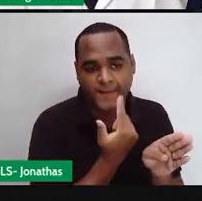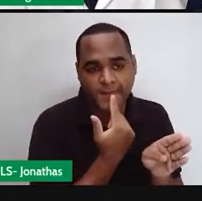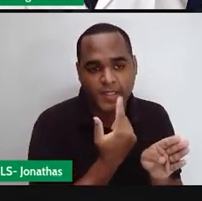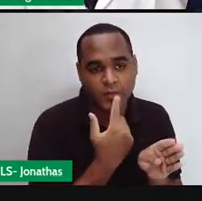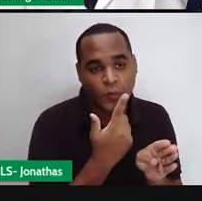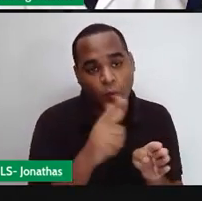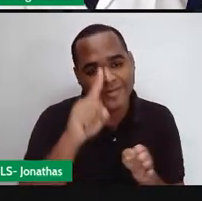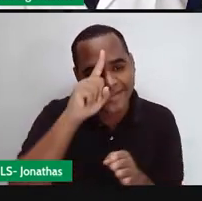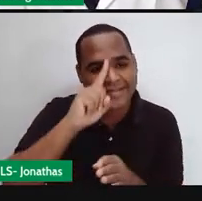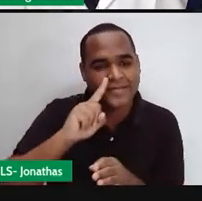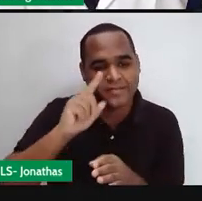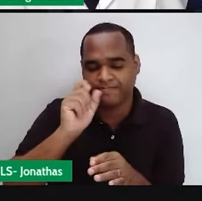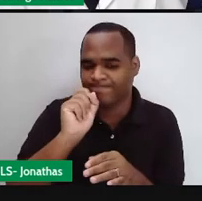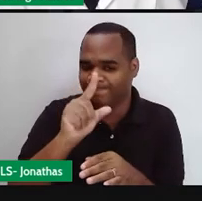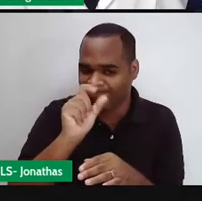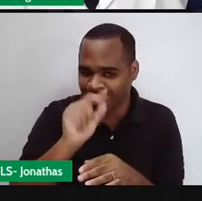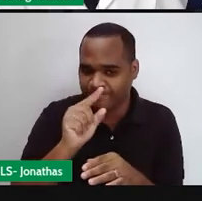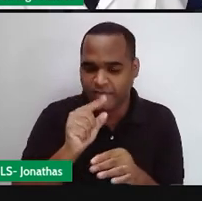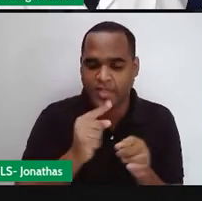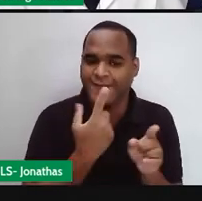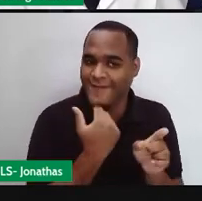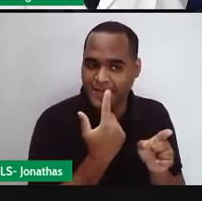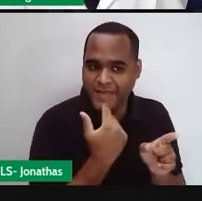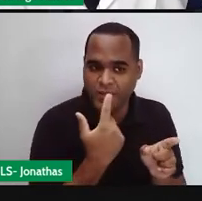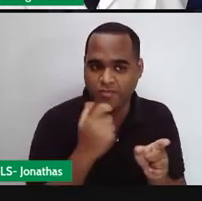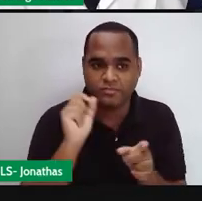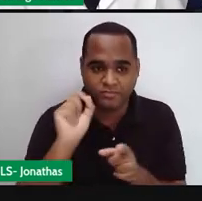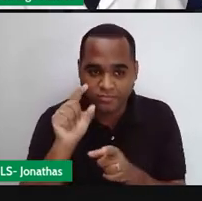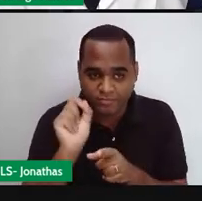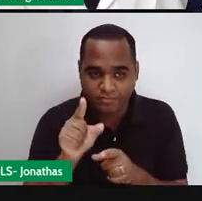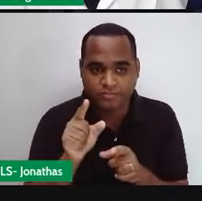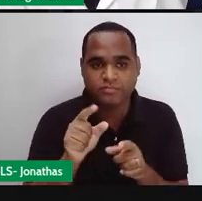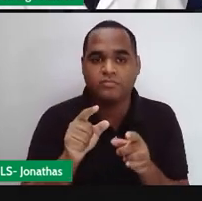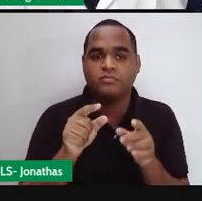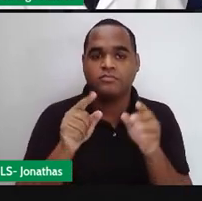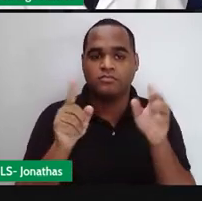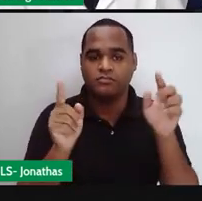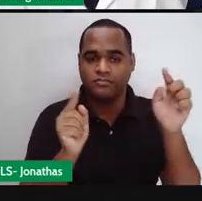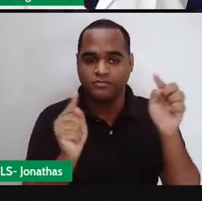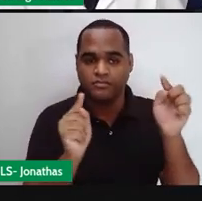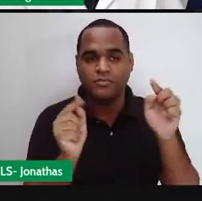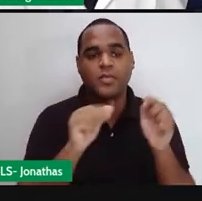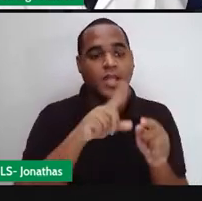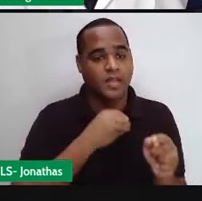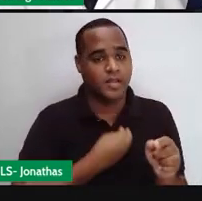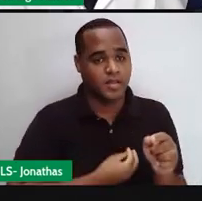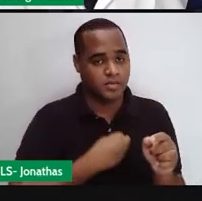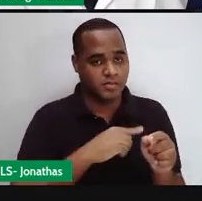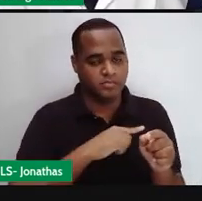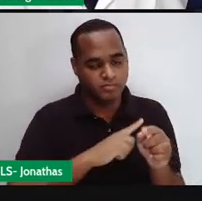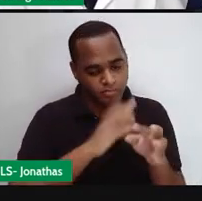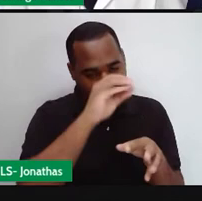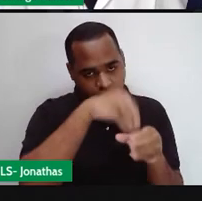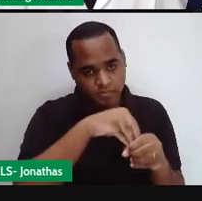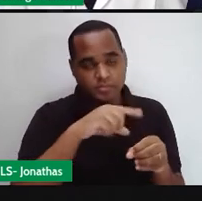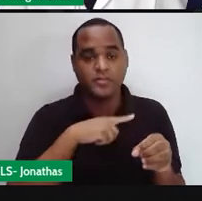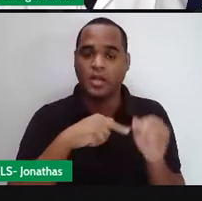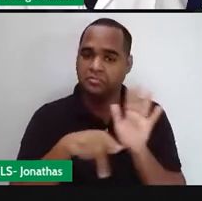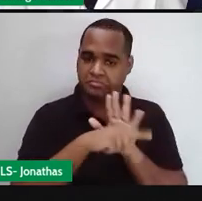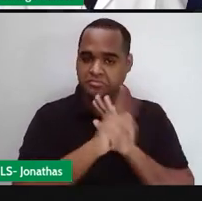o lado azul. Que é essa aberturazinha aqui. É o outro ângulo interno do